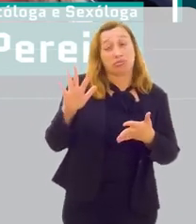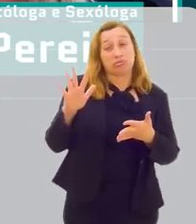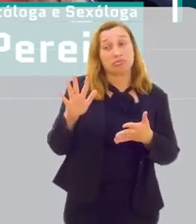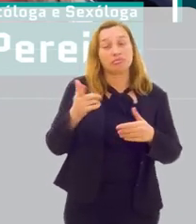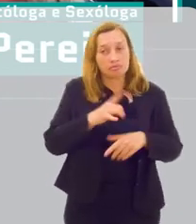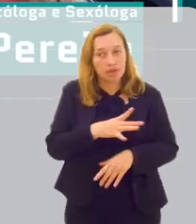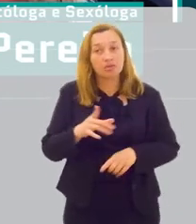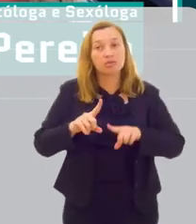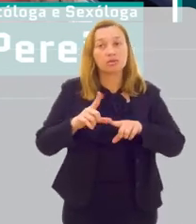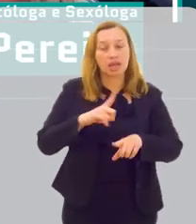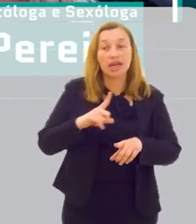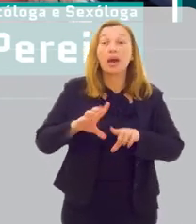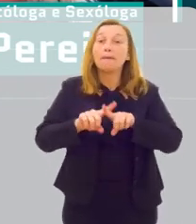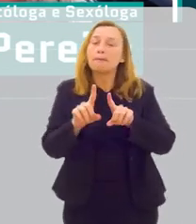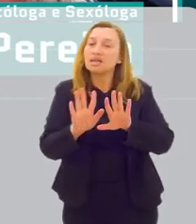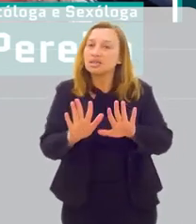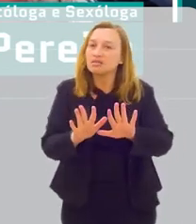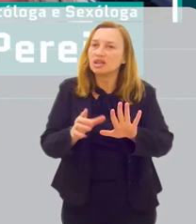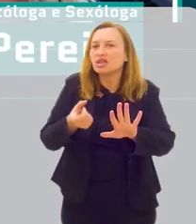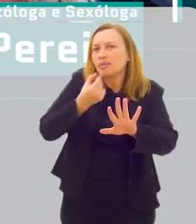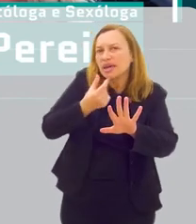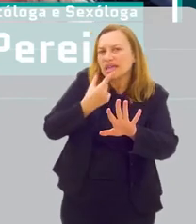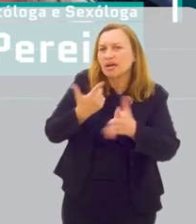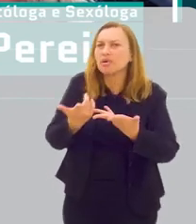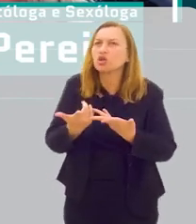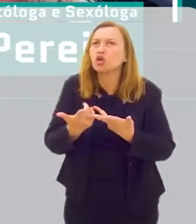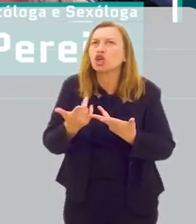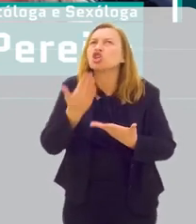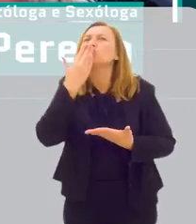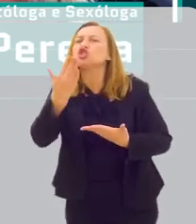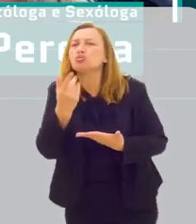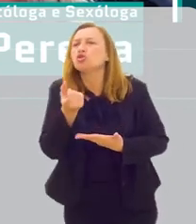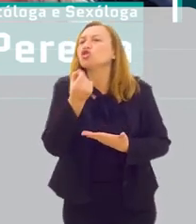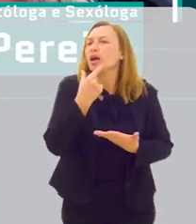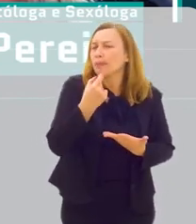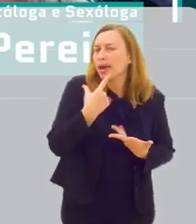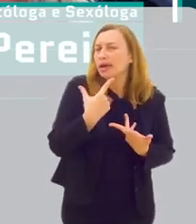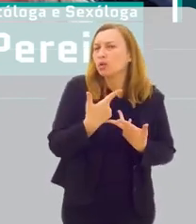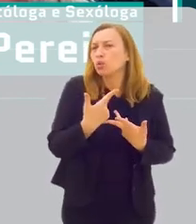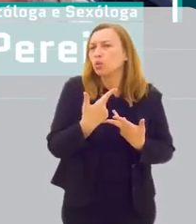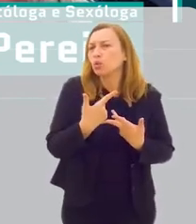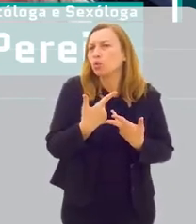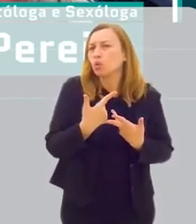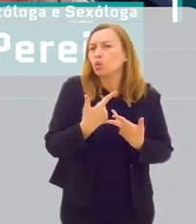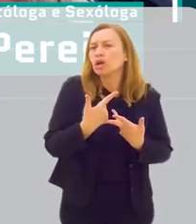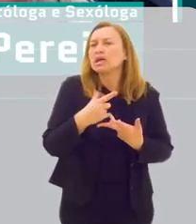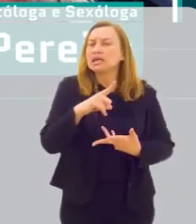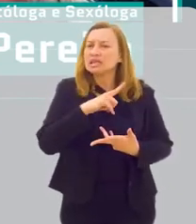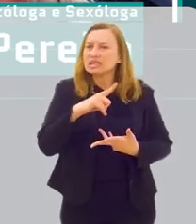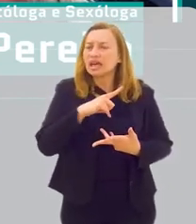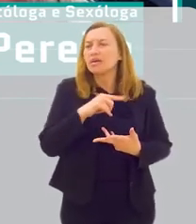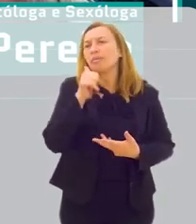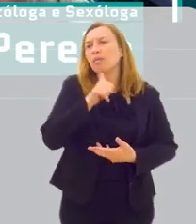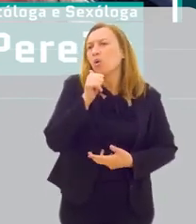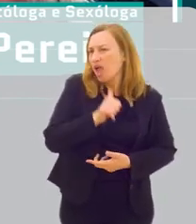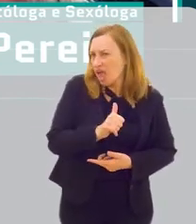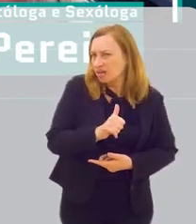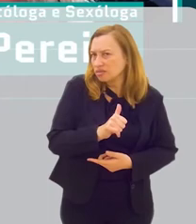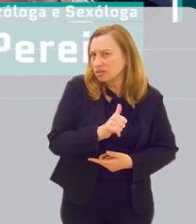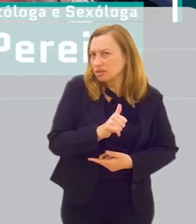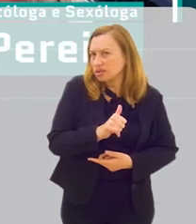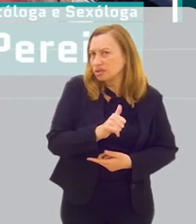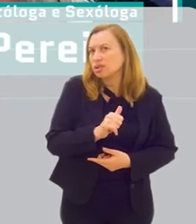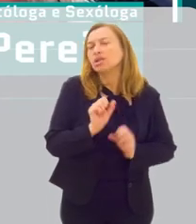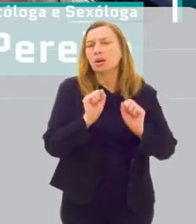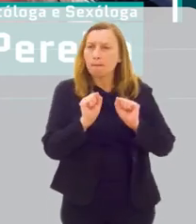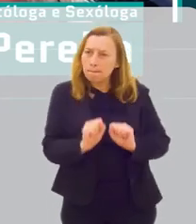maneira geral. Agora, falando em medicamentos, que tipo de medicamento que existem para